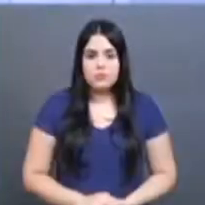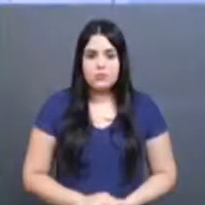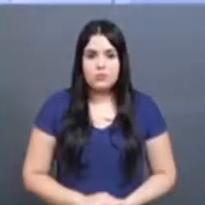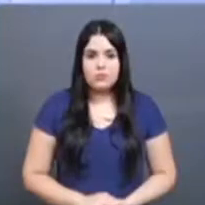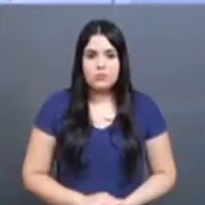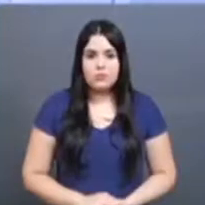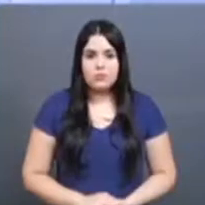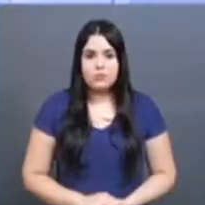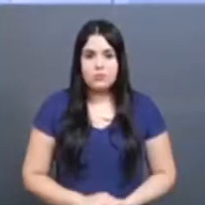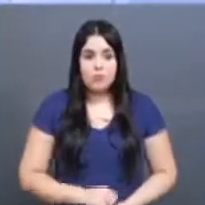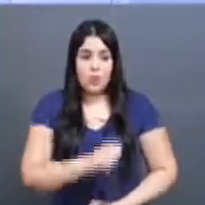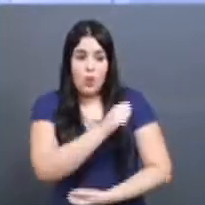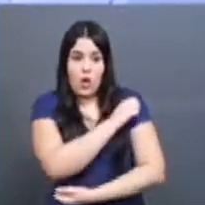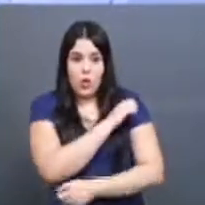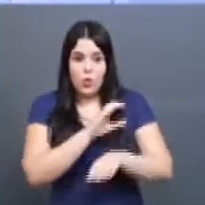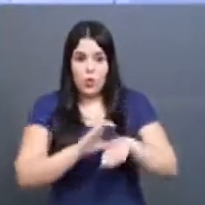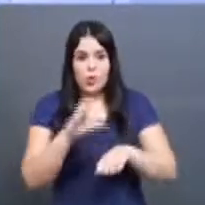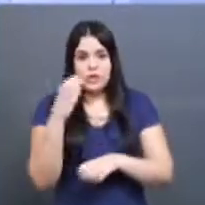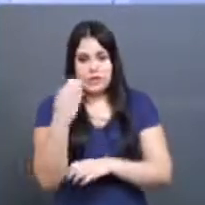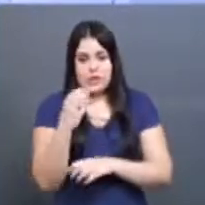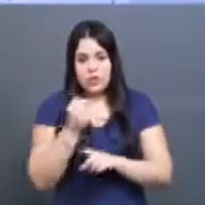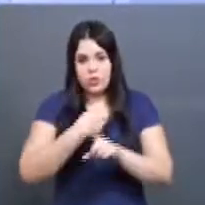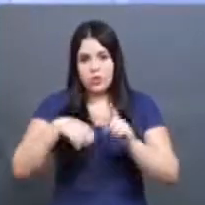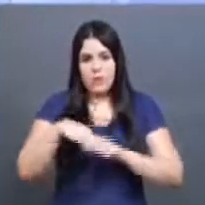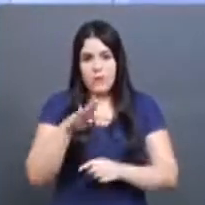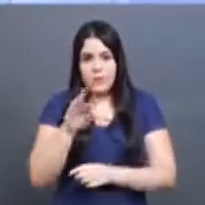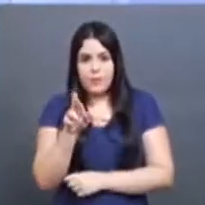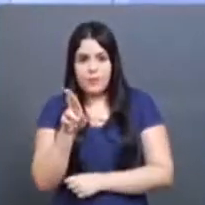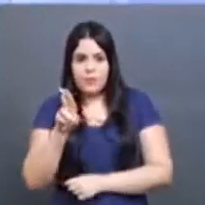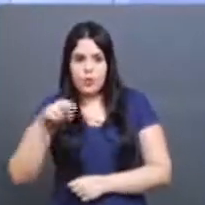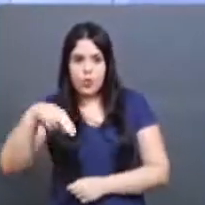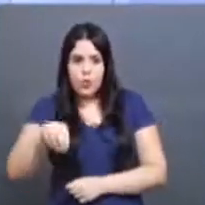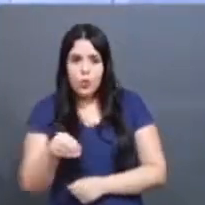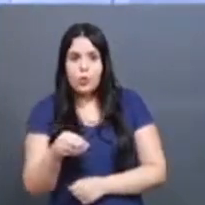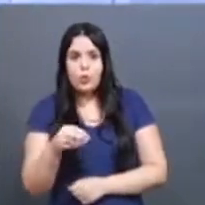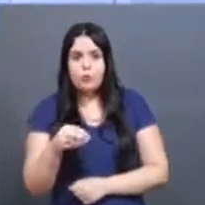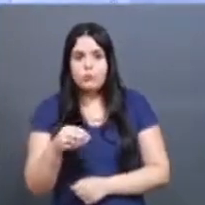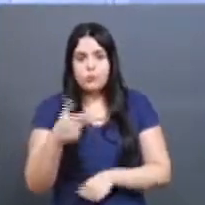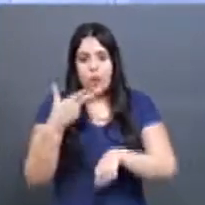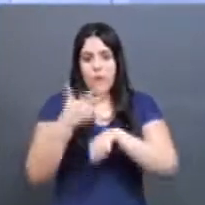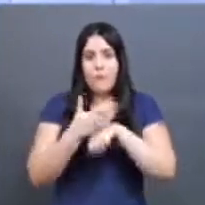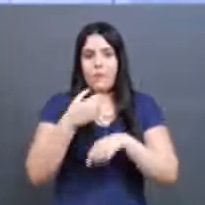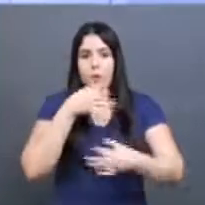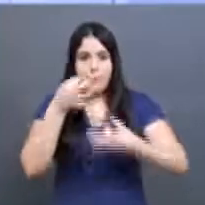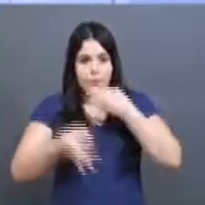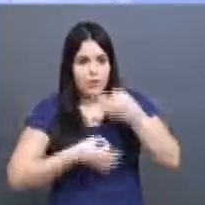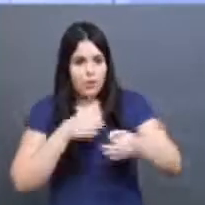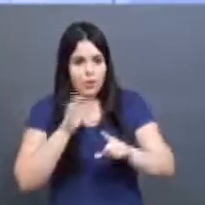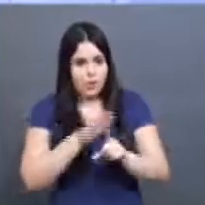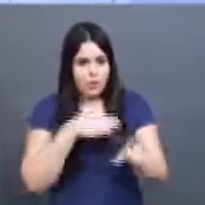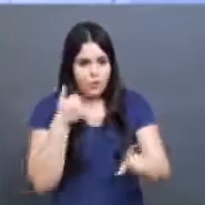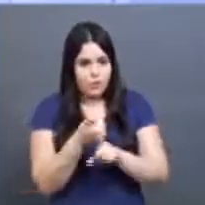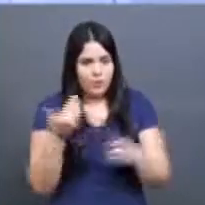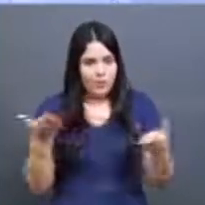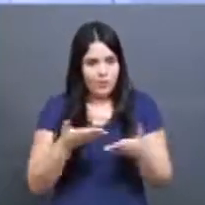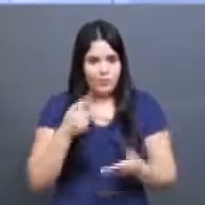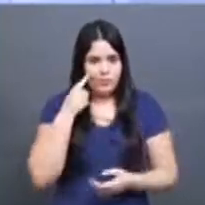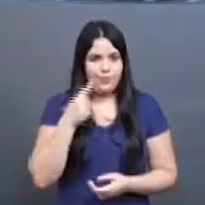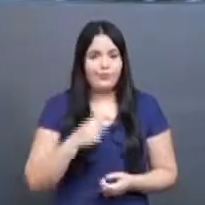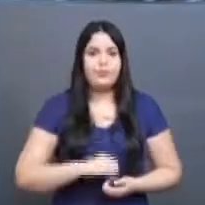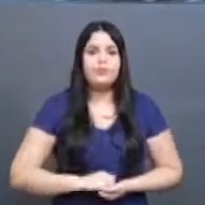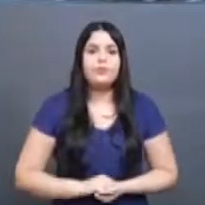O estudante do curso de Ciências Sociais, Bruno, gravou a opinião dele sobre o bullying na atualidade. Olha só.